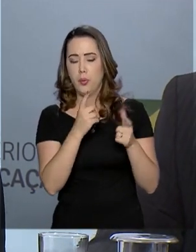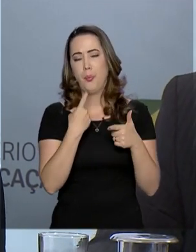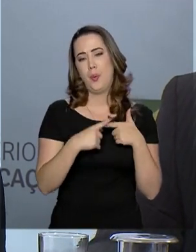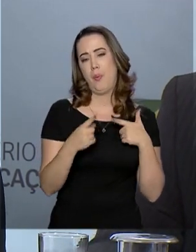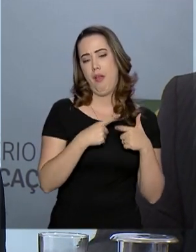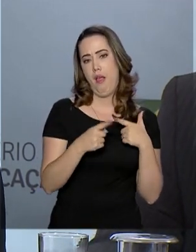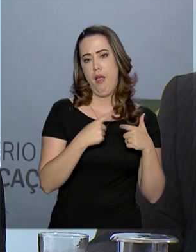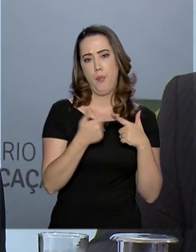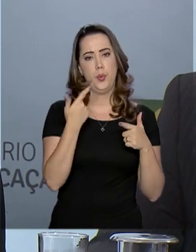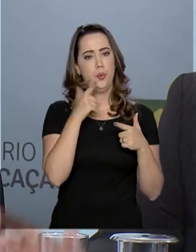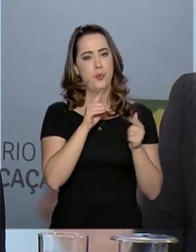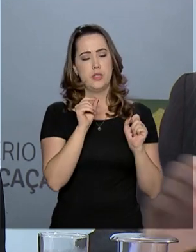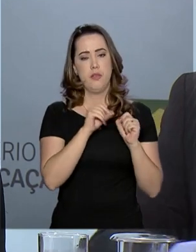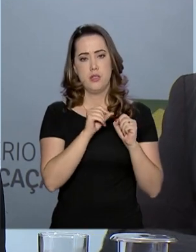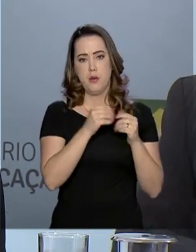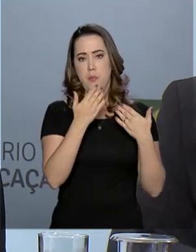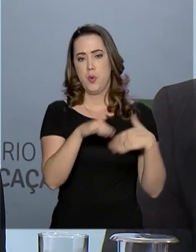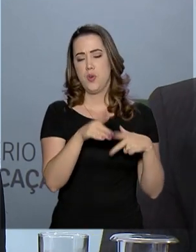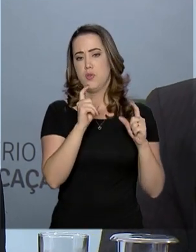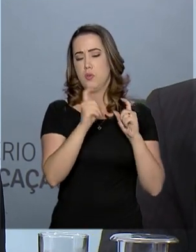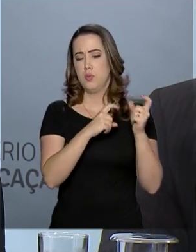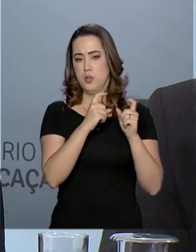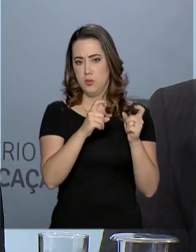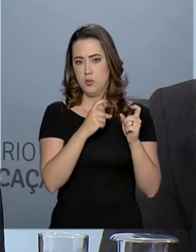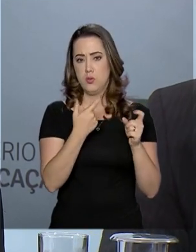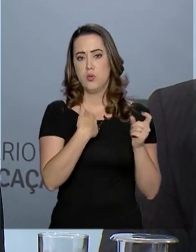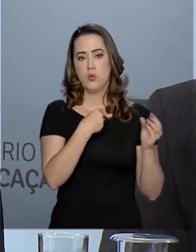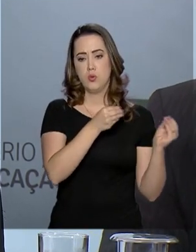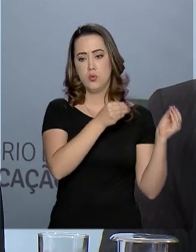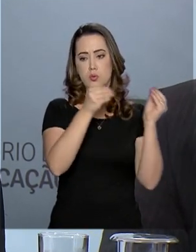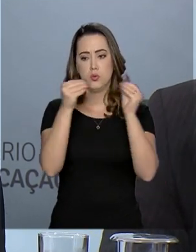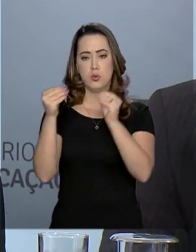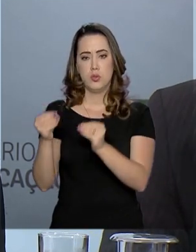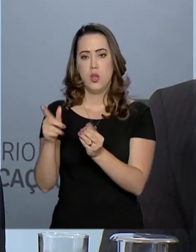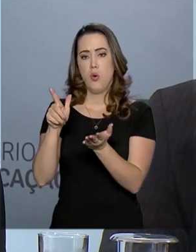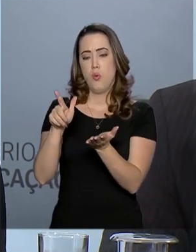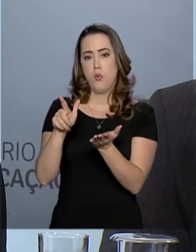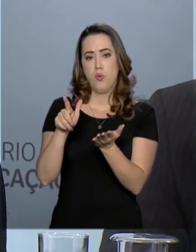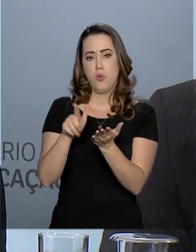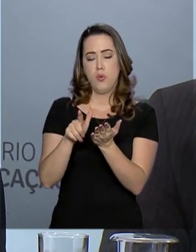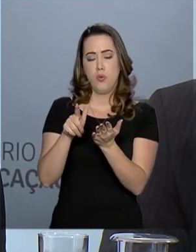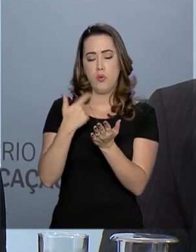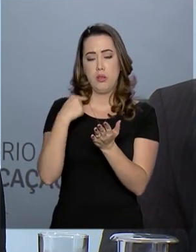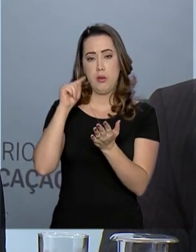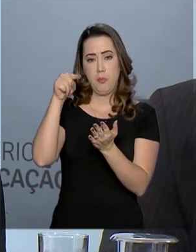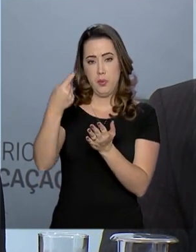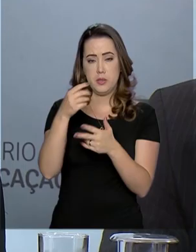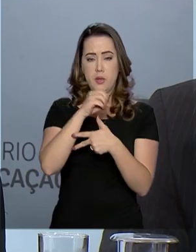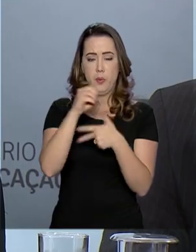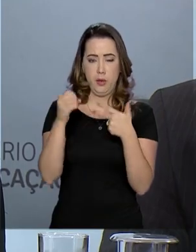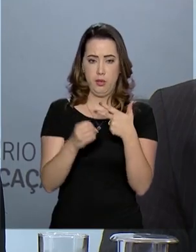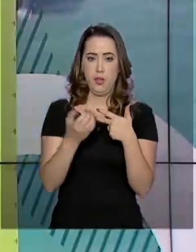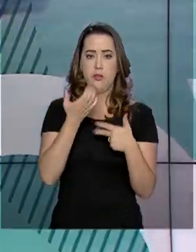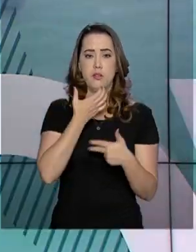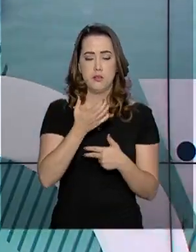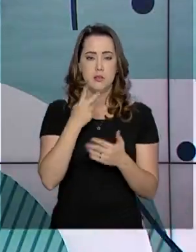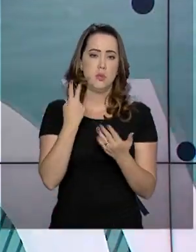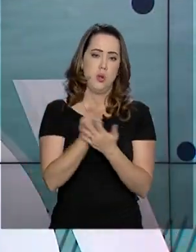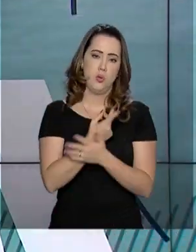fazer a prova por algum motivo, ele vai ser redirecionado para o Enem em reaplicação, que é feito em dezembro, que já ocorre normalmente.